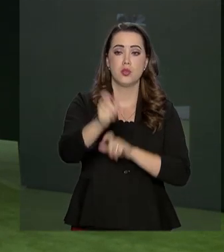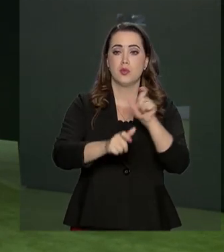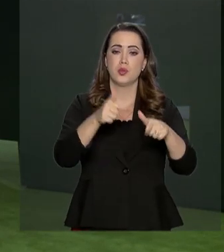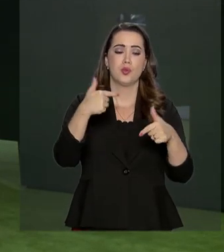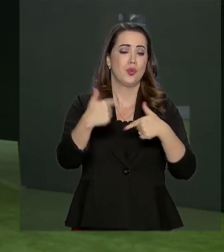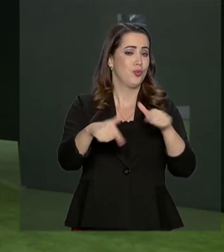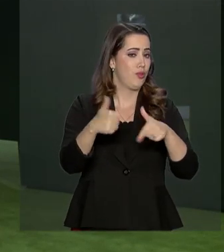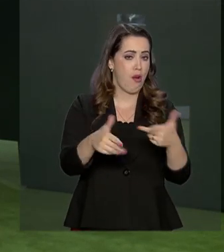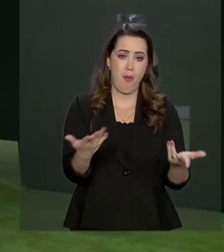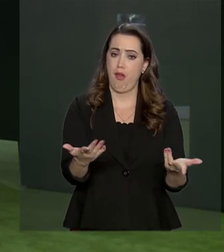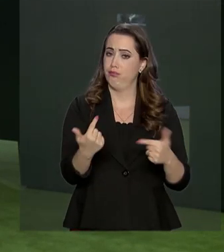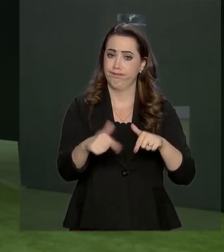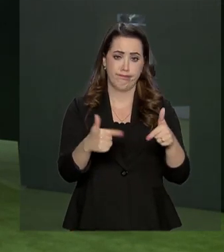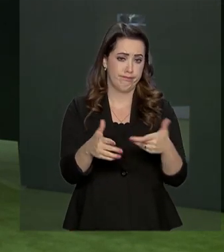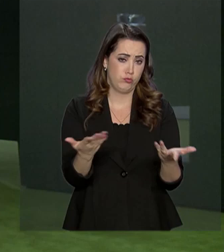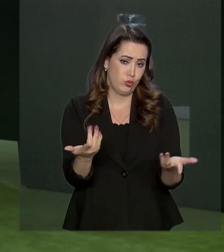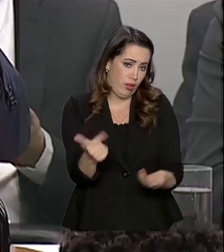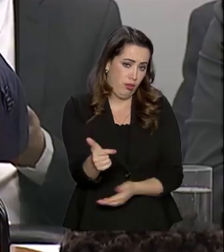formal de trabalho.